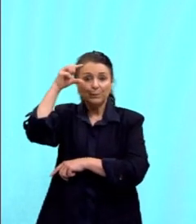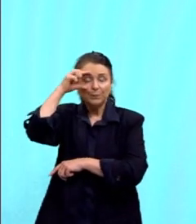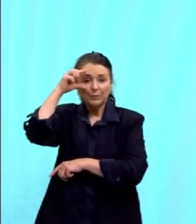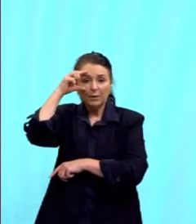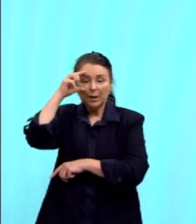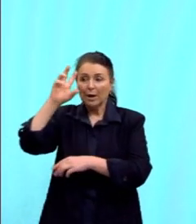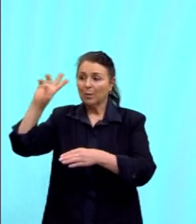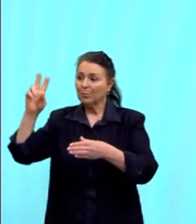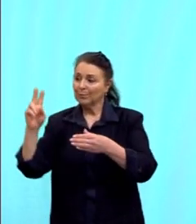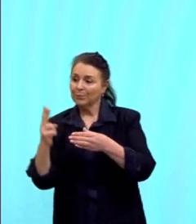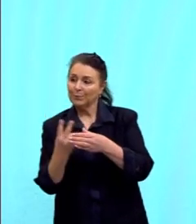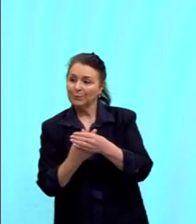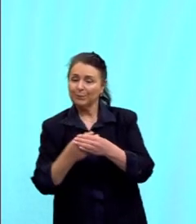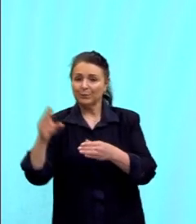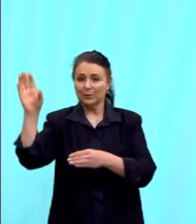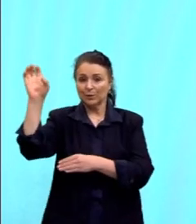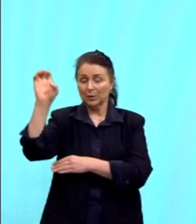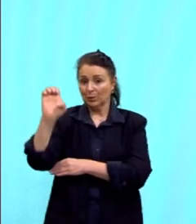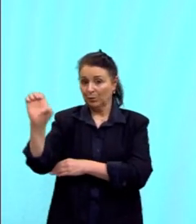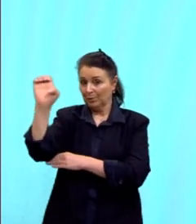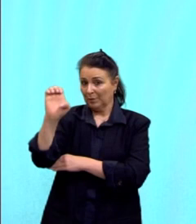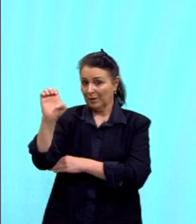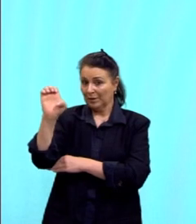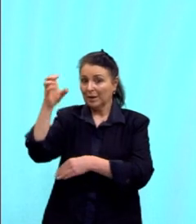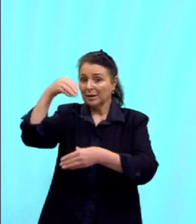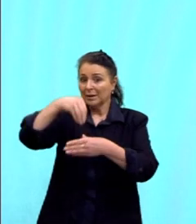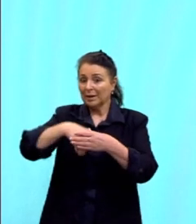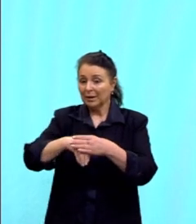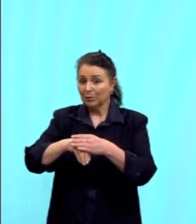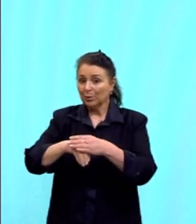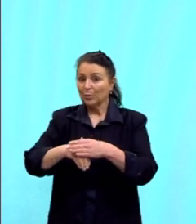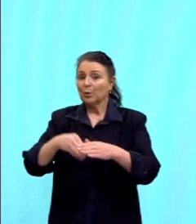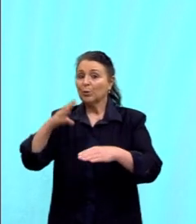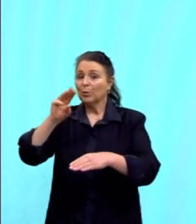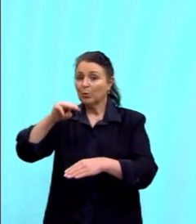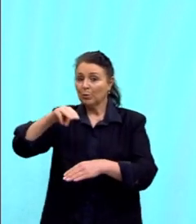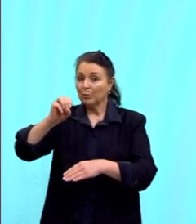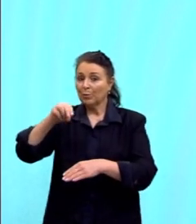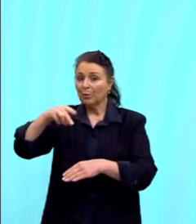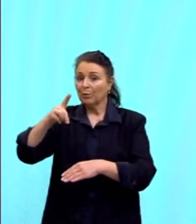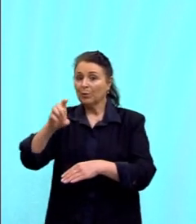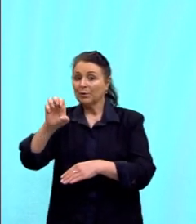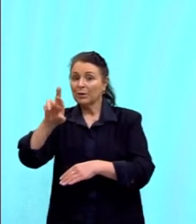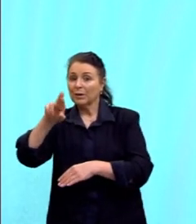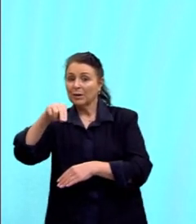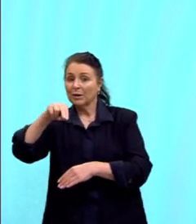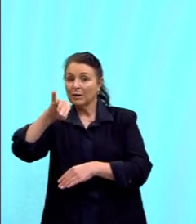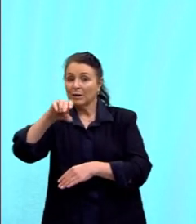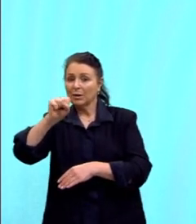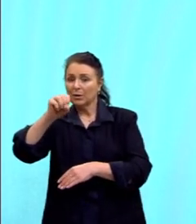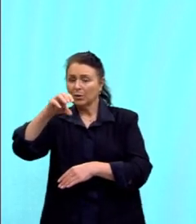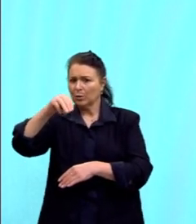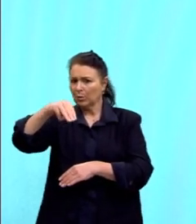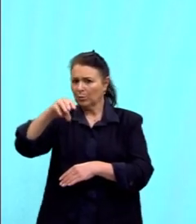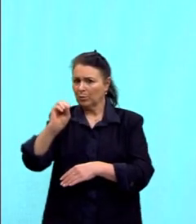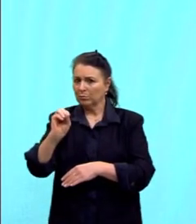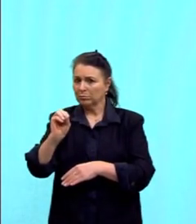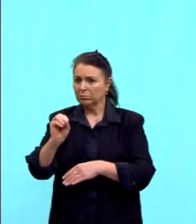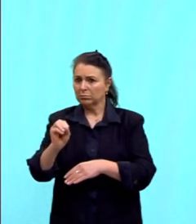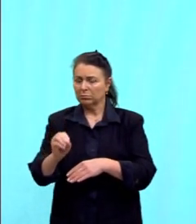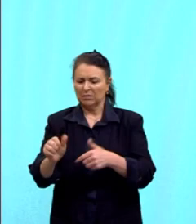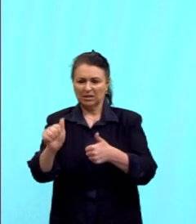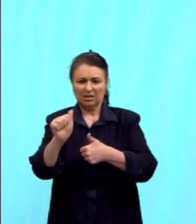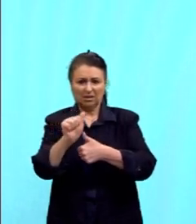europeia no modernismo. Marque-a. Será que a alternativa A, o futurismo,